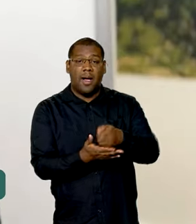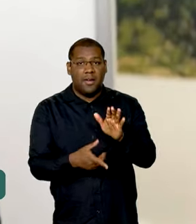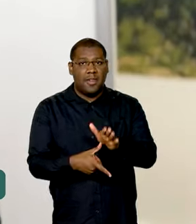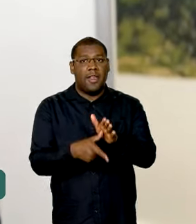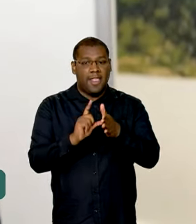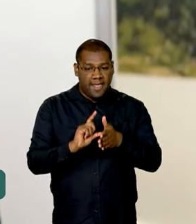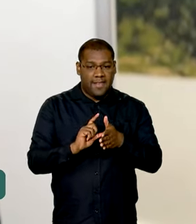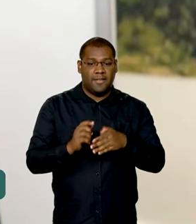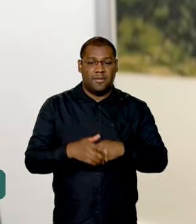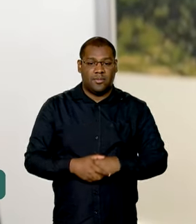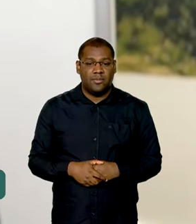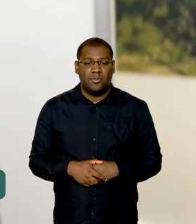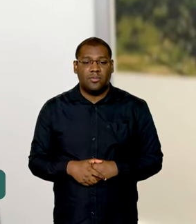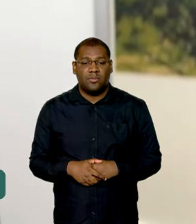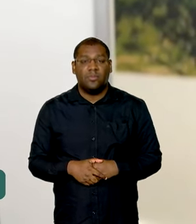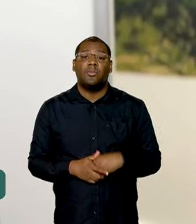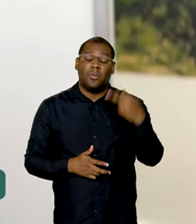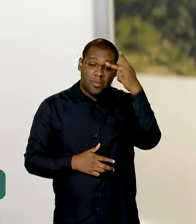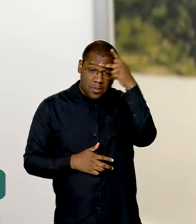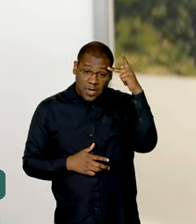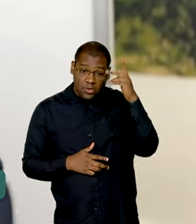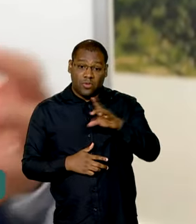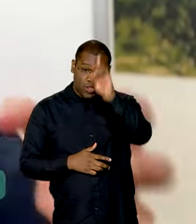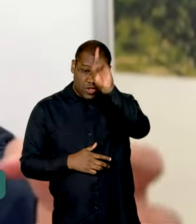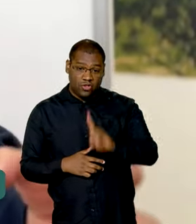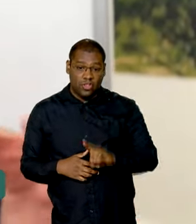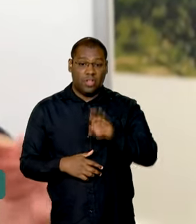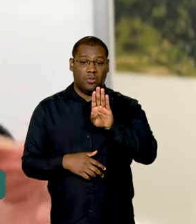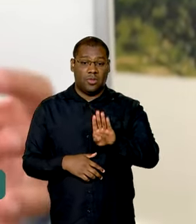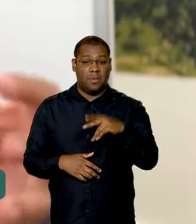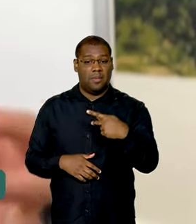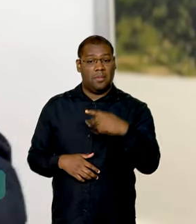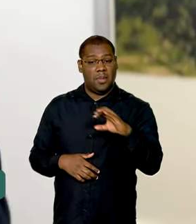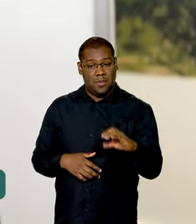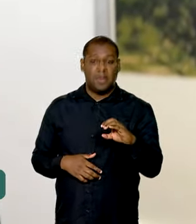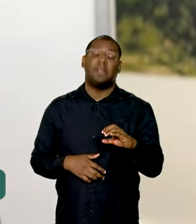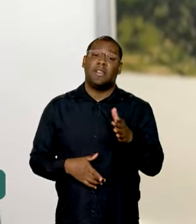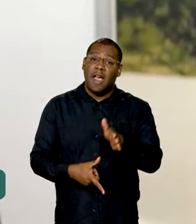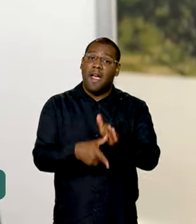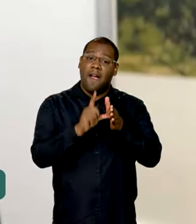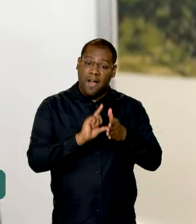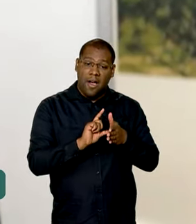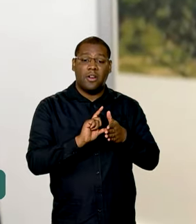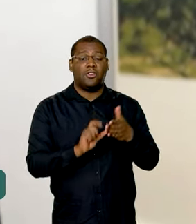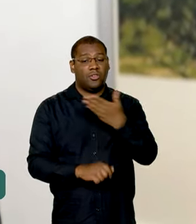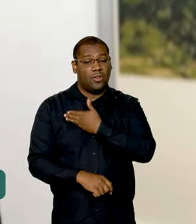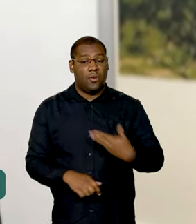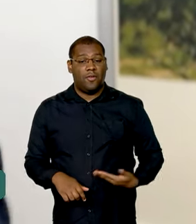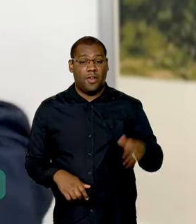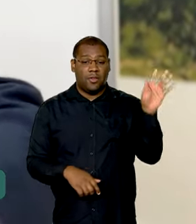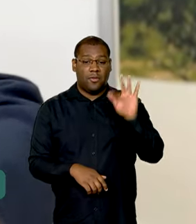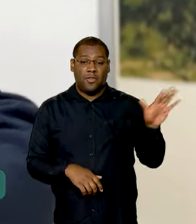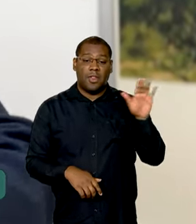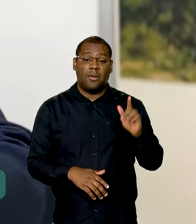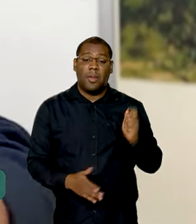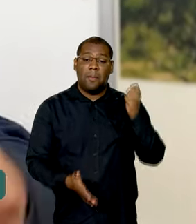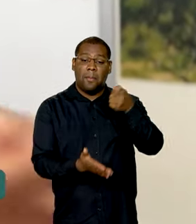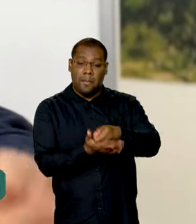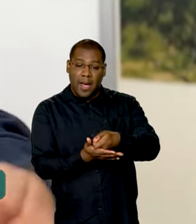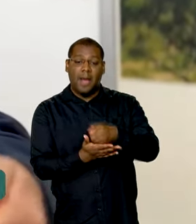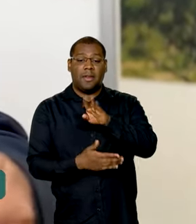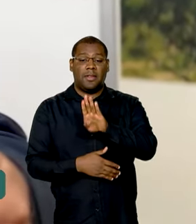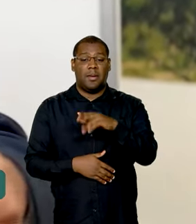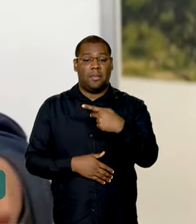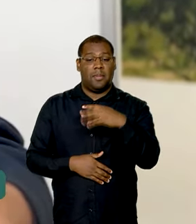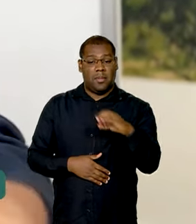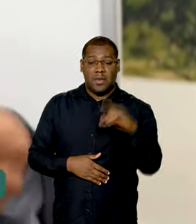orientar as pessoas que têm direito ao PPC, que também será antecipado para o próximo dia 24, o direito